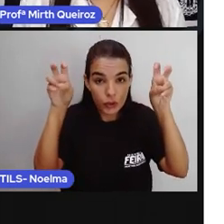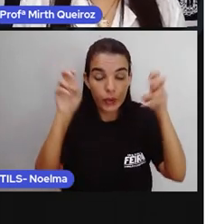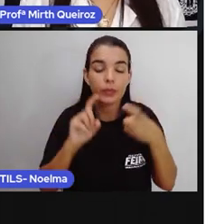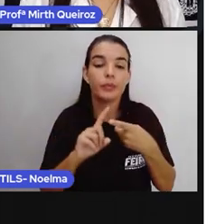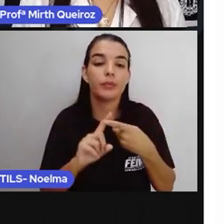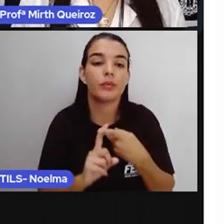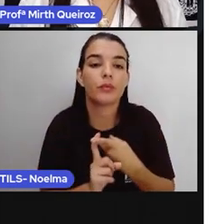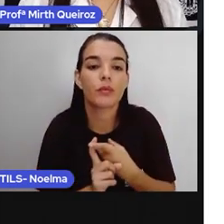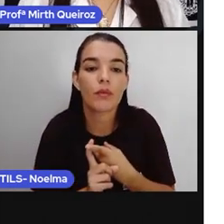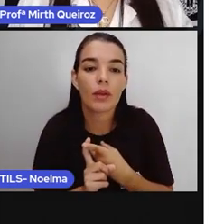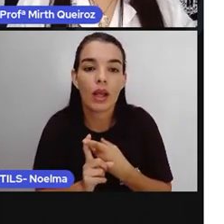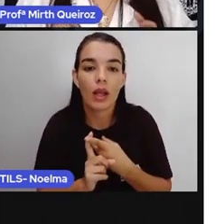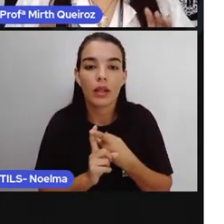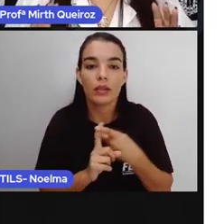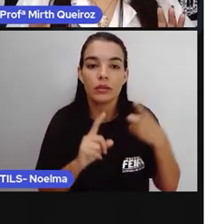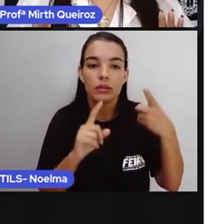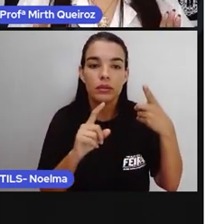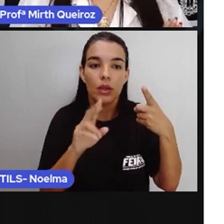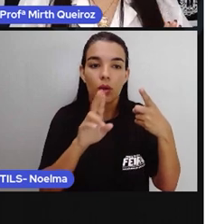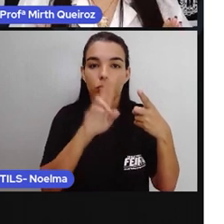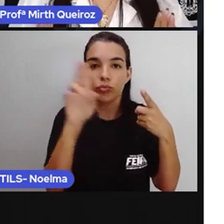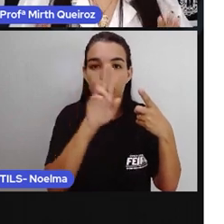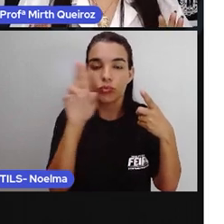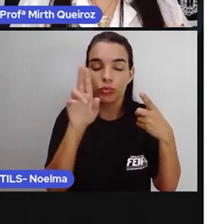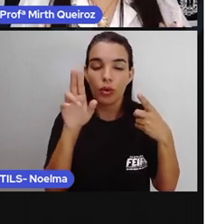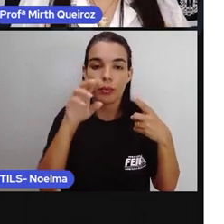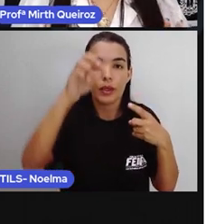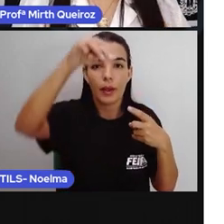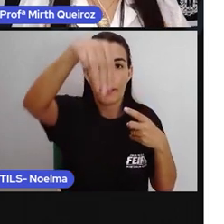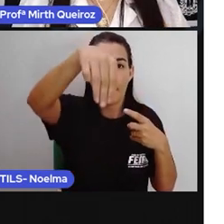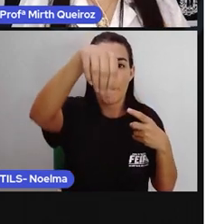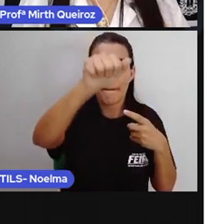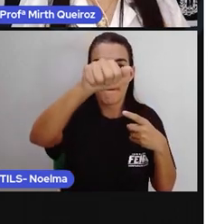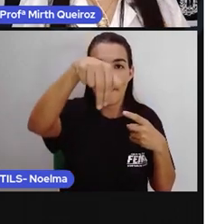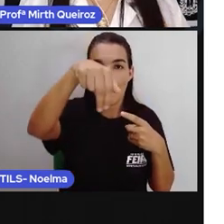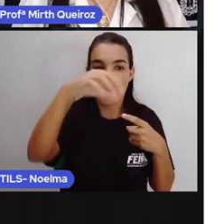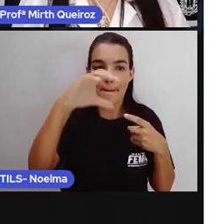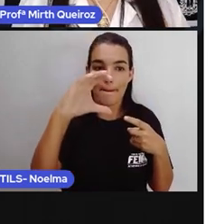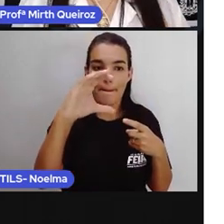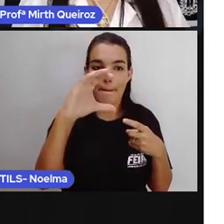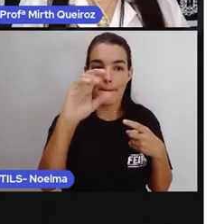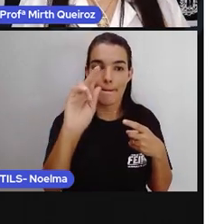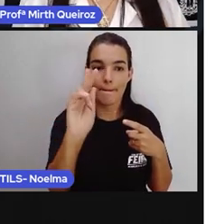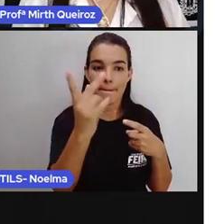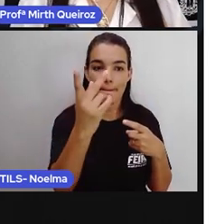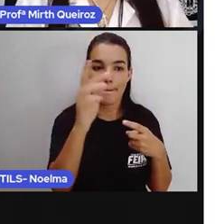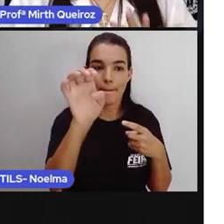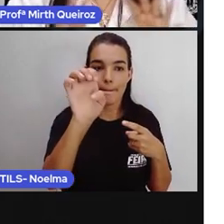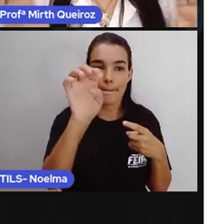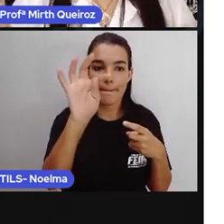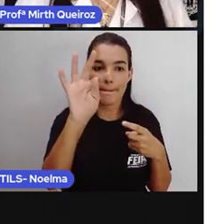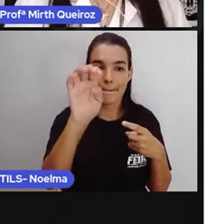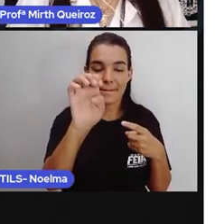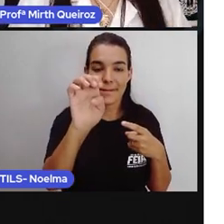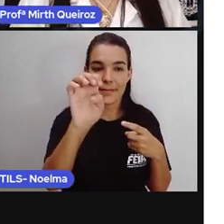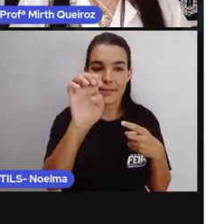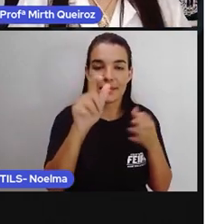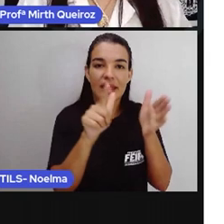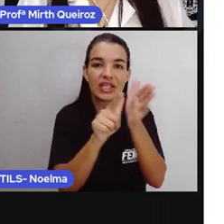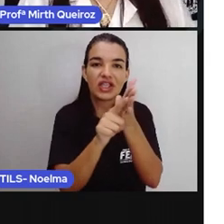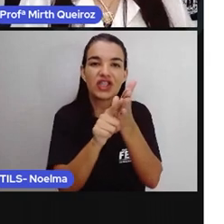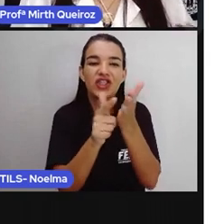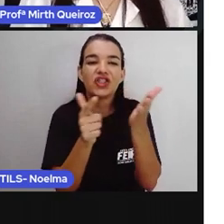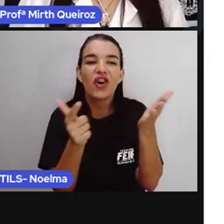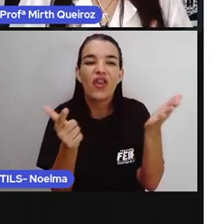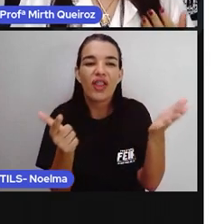uma manchete. Aí nós temos a manchete, que é aquela parte que chama a atenção, né? Do leitor, a manchete de jornal,